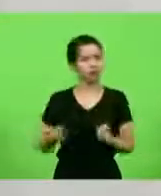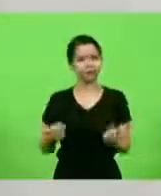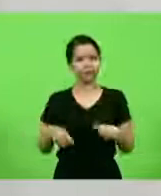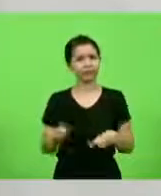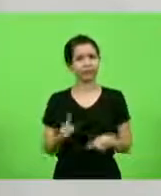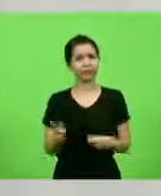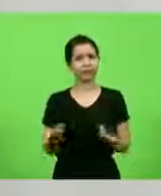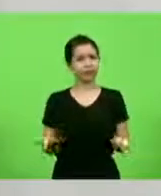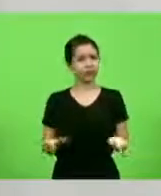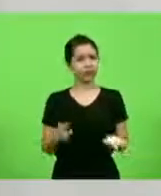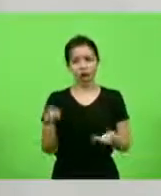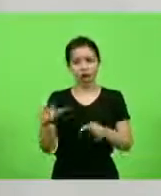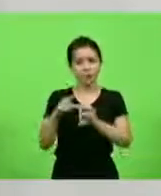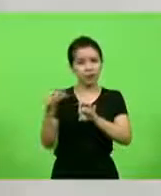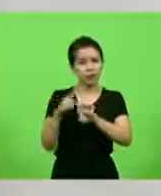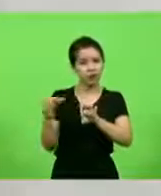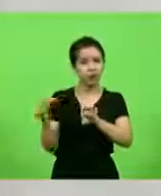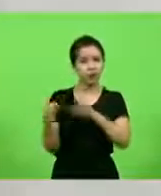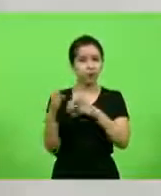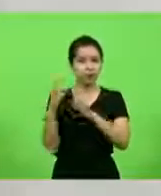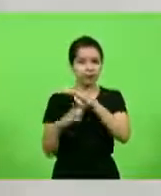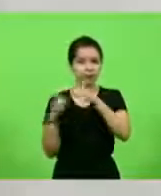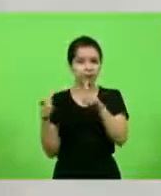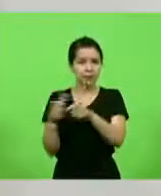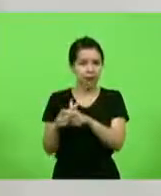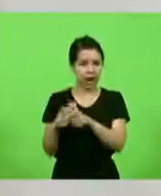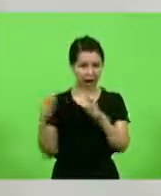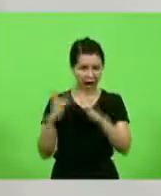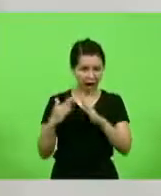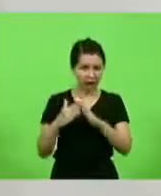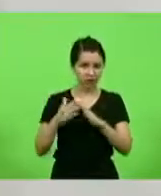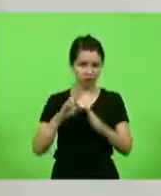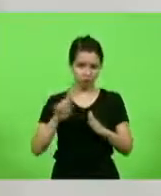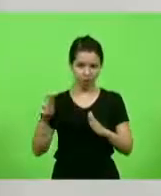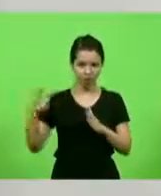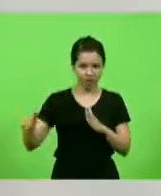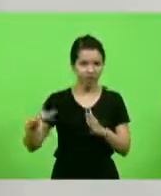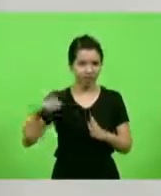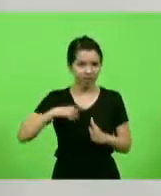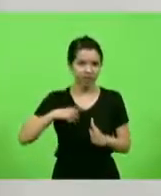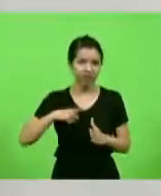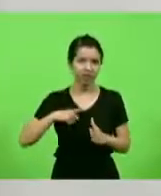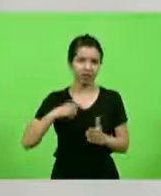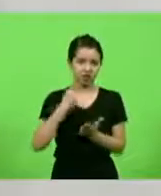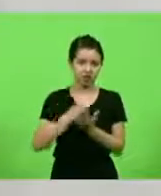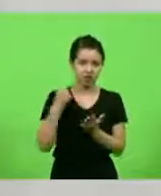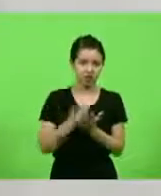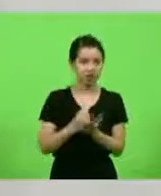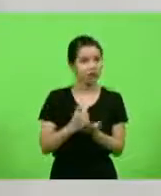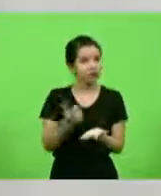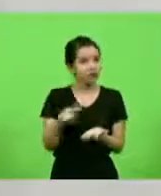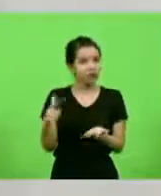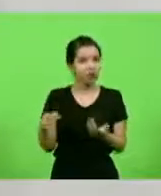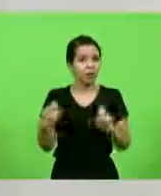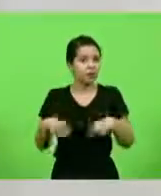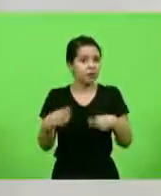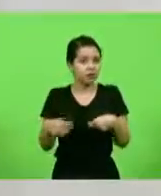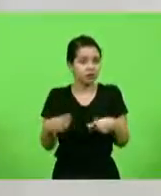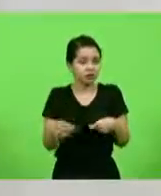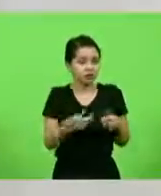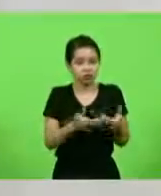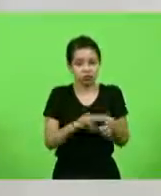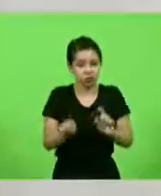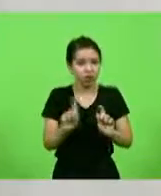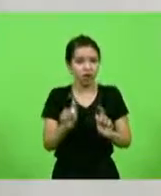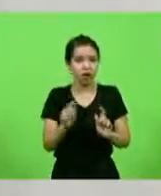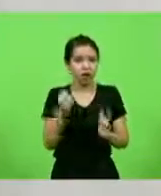pequeno porte, ele não tem imóvel registrado no nome dele. Ele não tem imóvel. A garantia tem que ser fidejussória, não